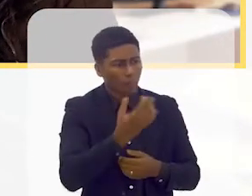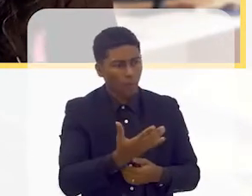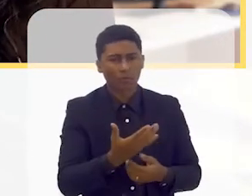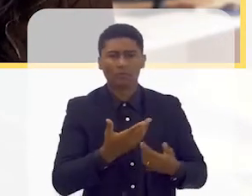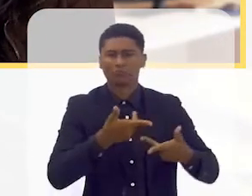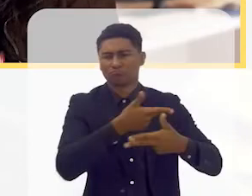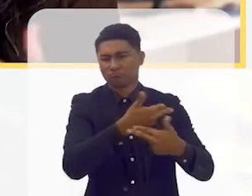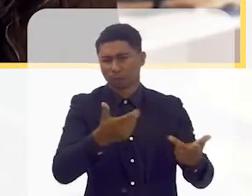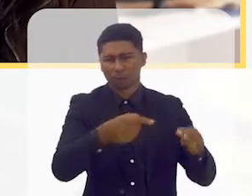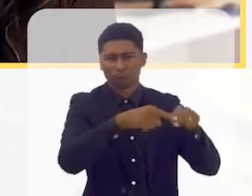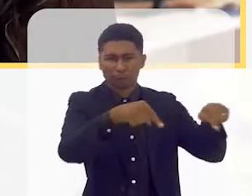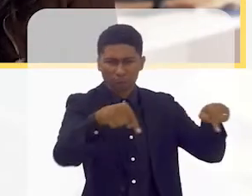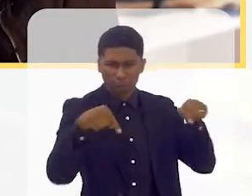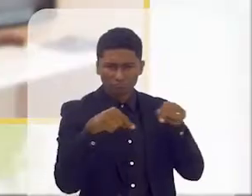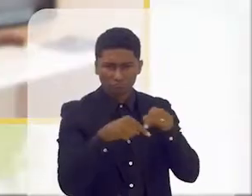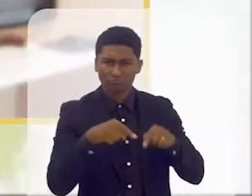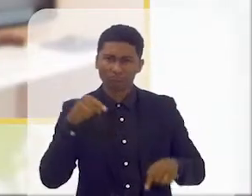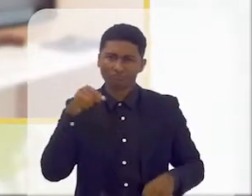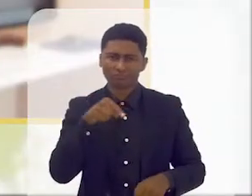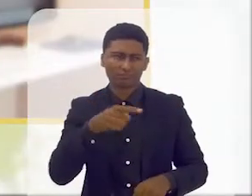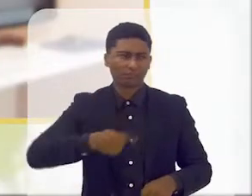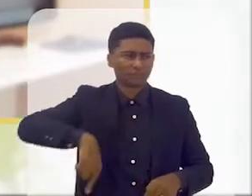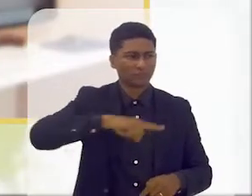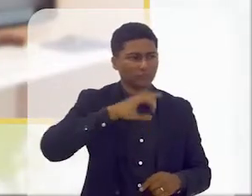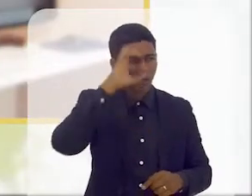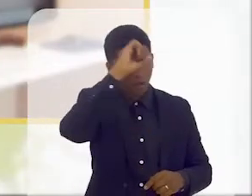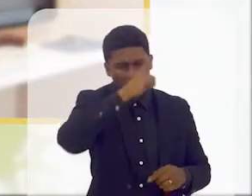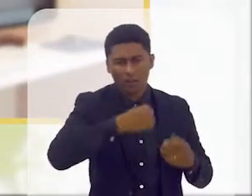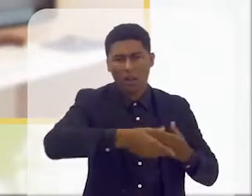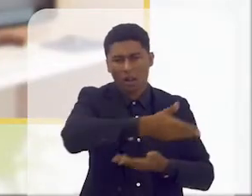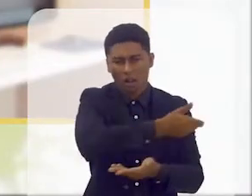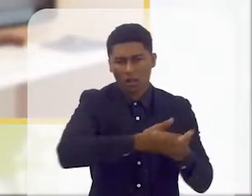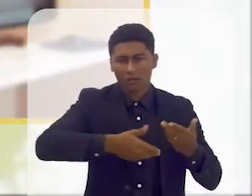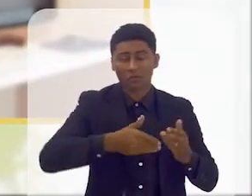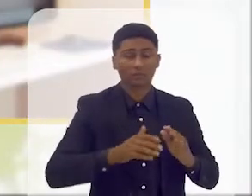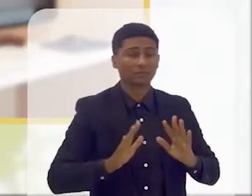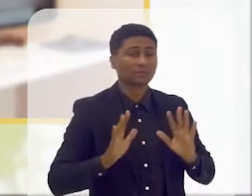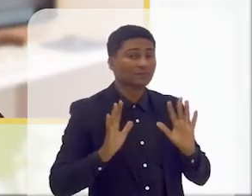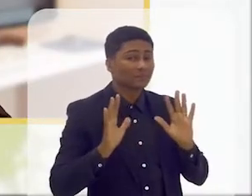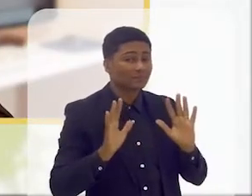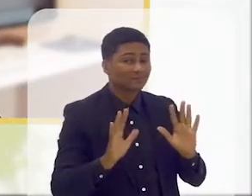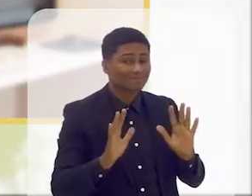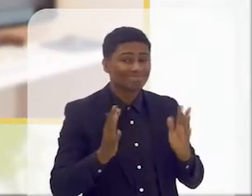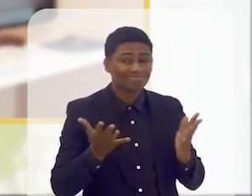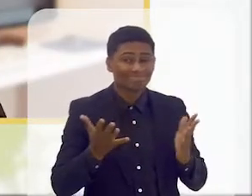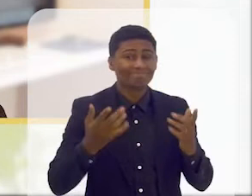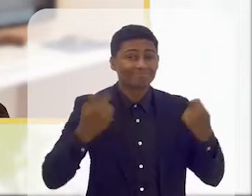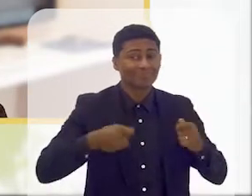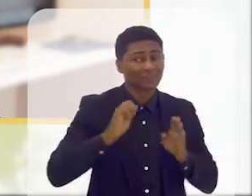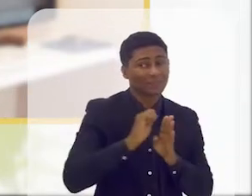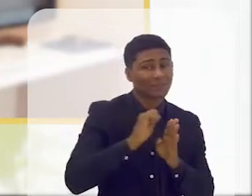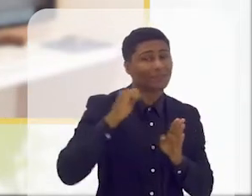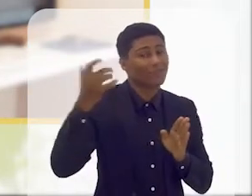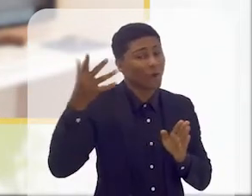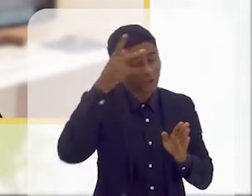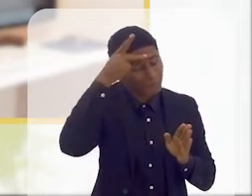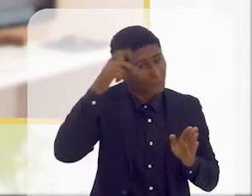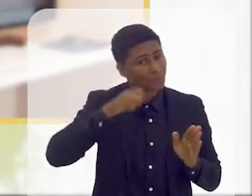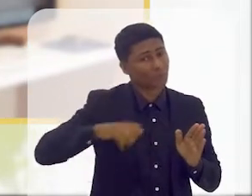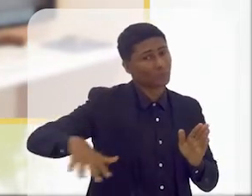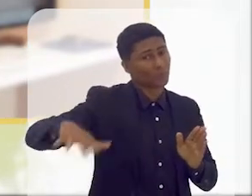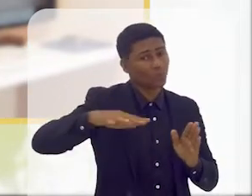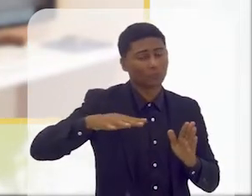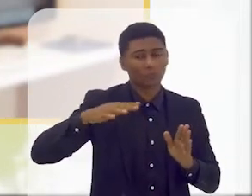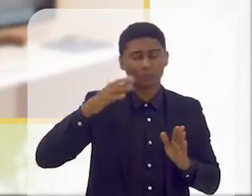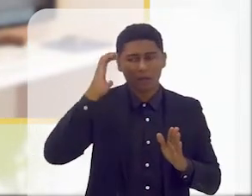boa, os laboratórios, obviamente, quanta coisa a gente aprende um com o outro. Mas, sabe, divulgar isso,